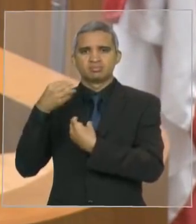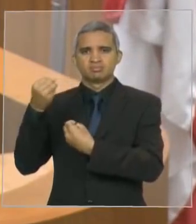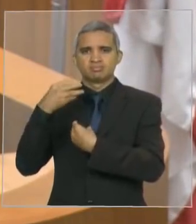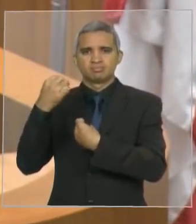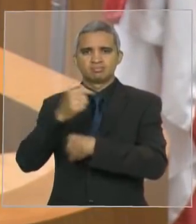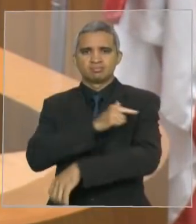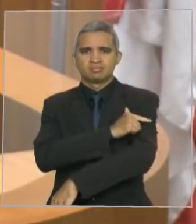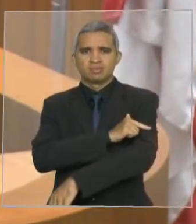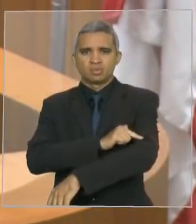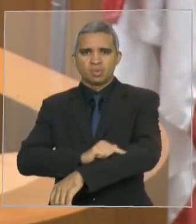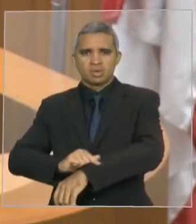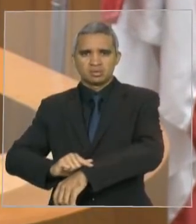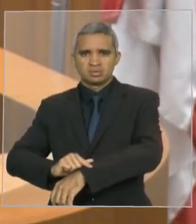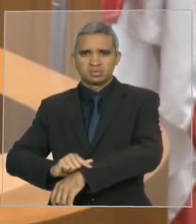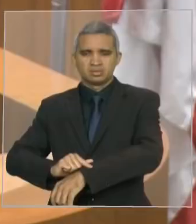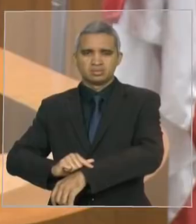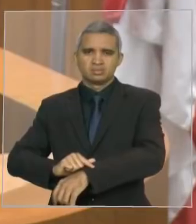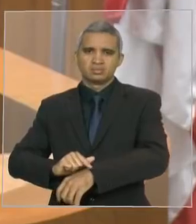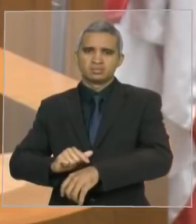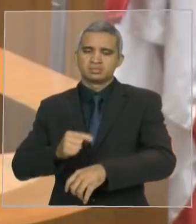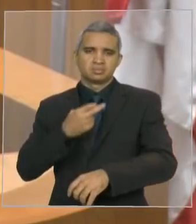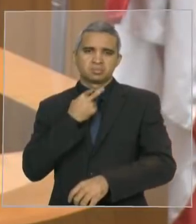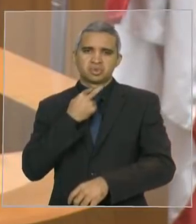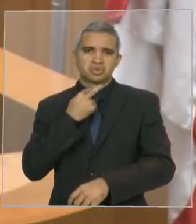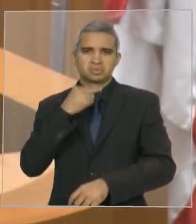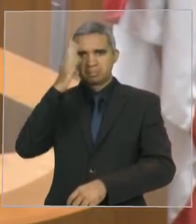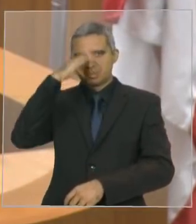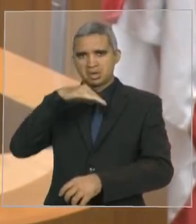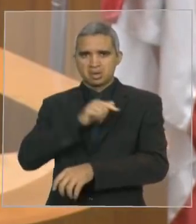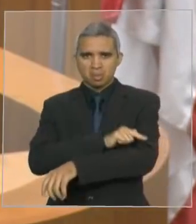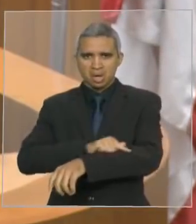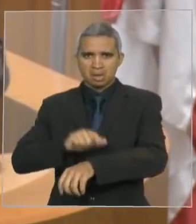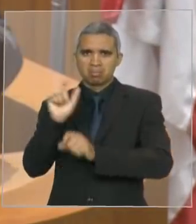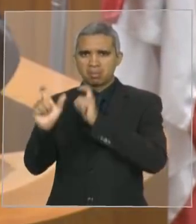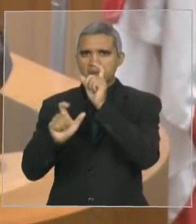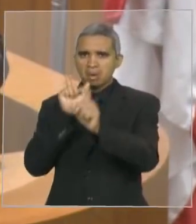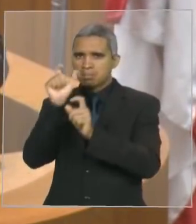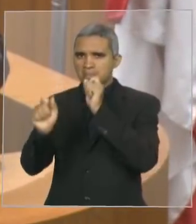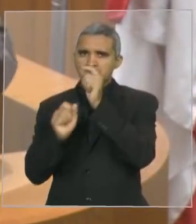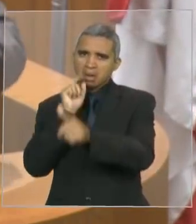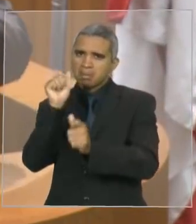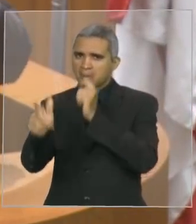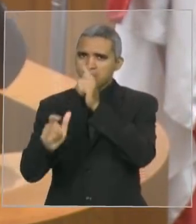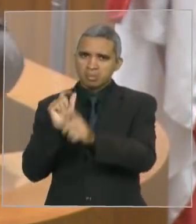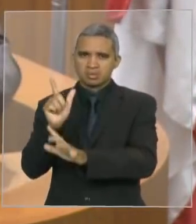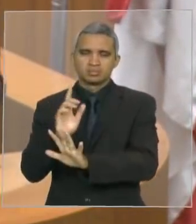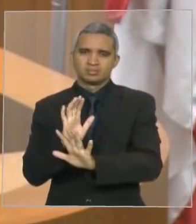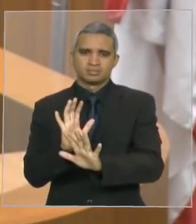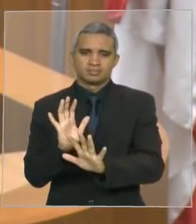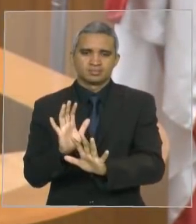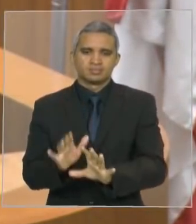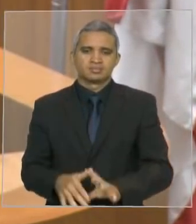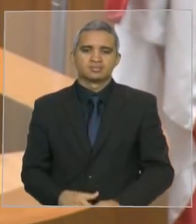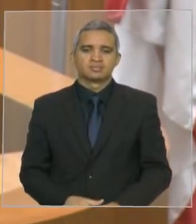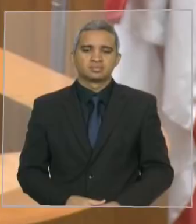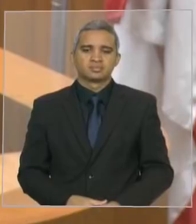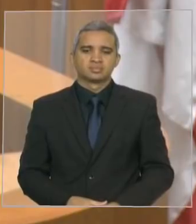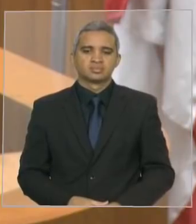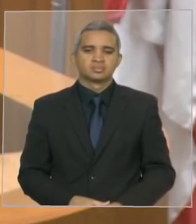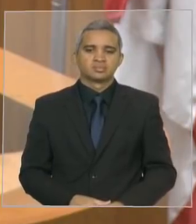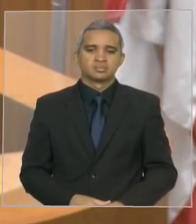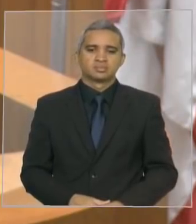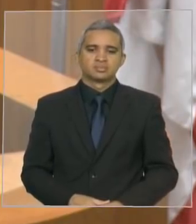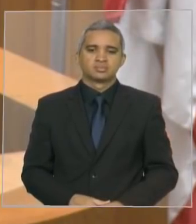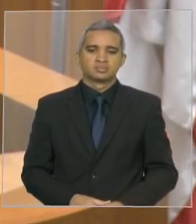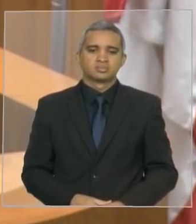que não me deixa praticar a mal educação. Todos os sentidos, quando acontecer uma situação dessa,